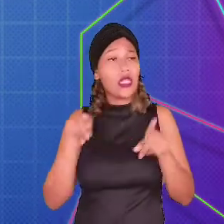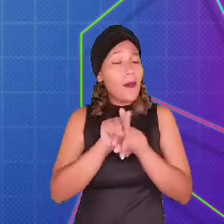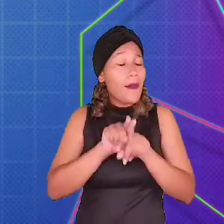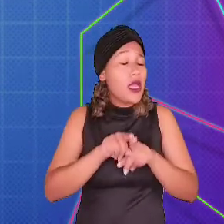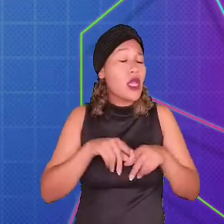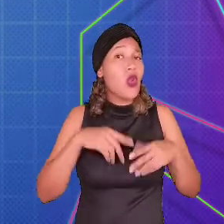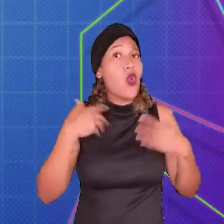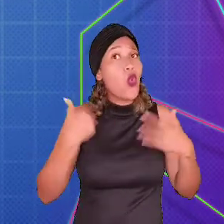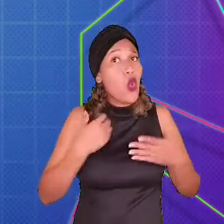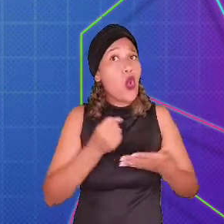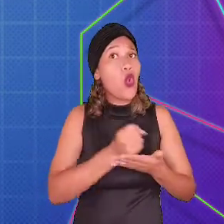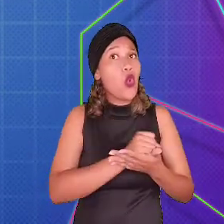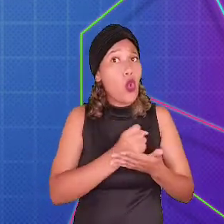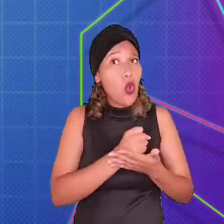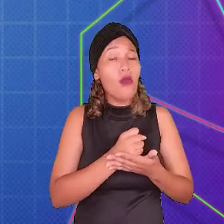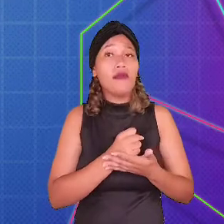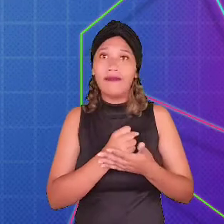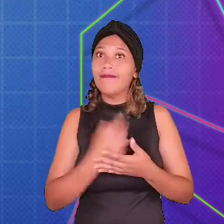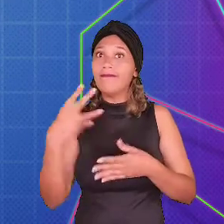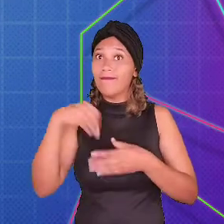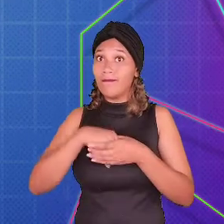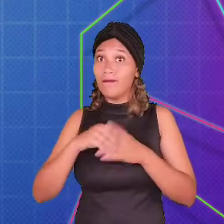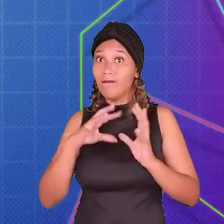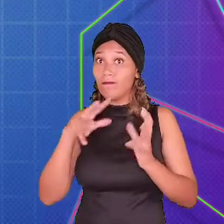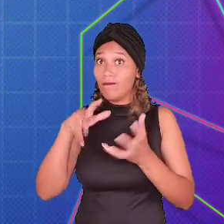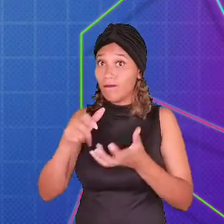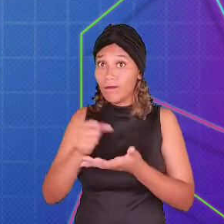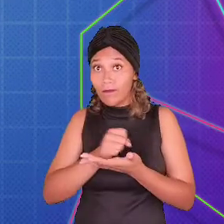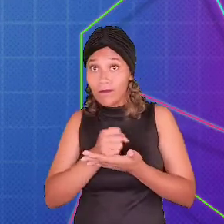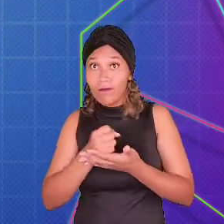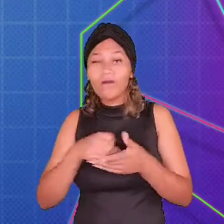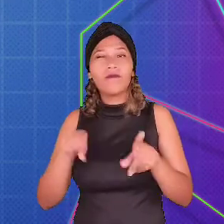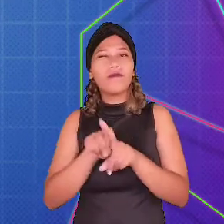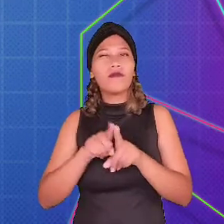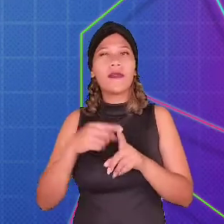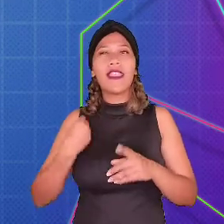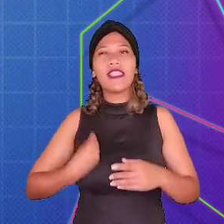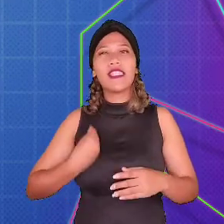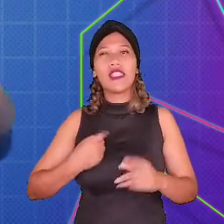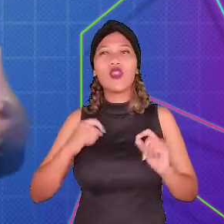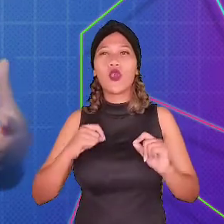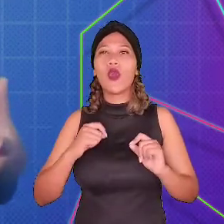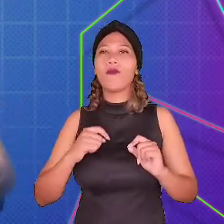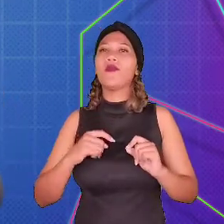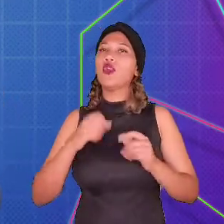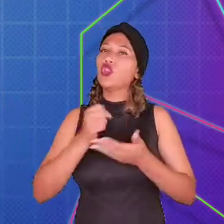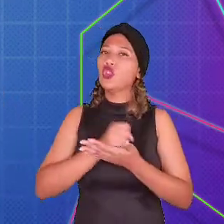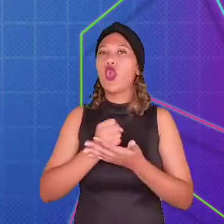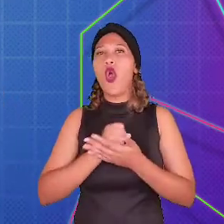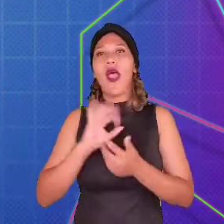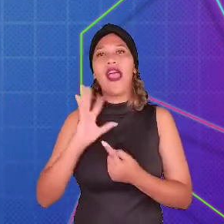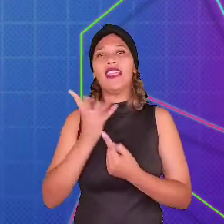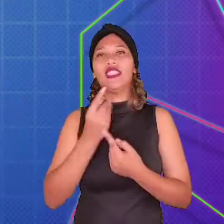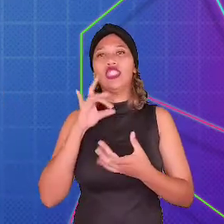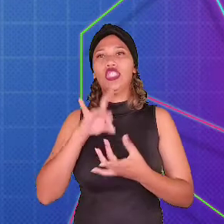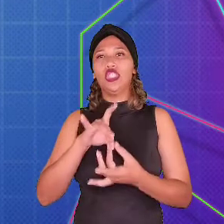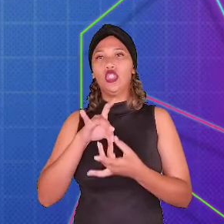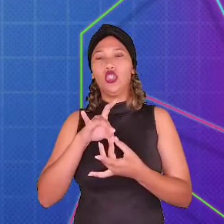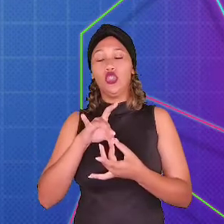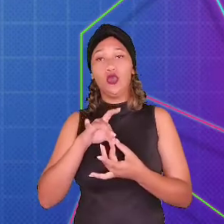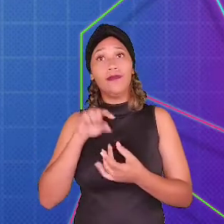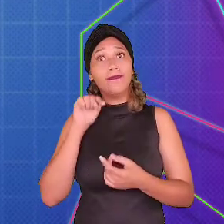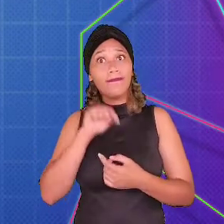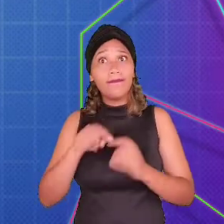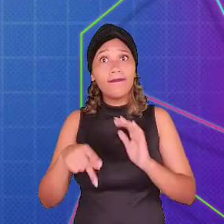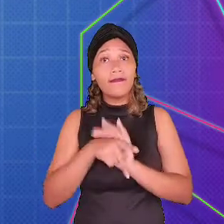E não para por aí. Dentro do universo dos games, existem ainda os chamados jogos artísticos. A verdente dos